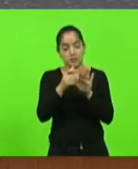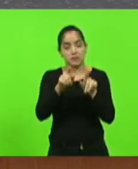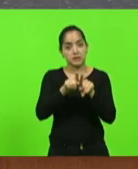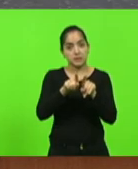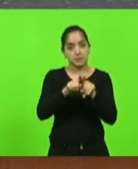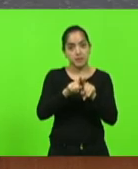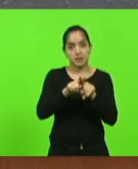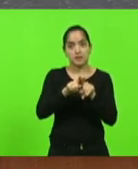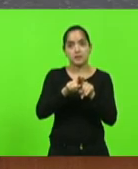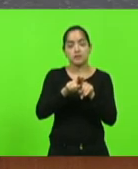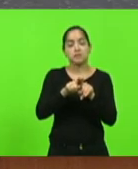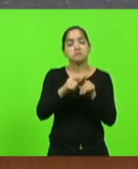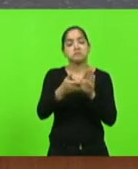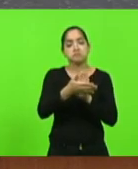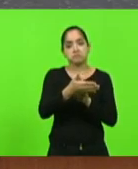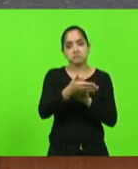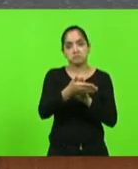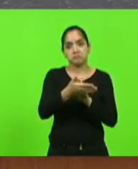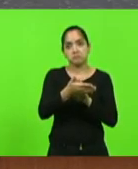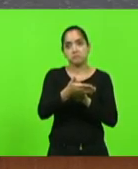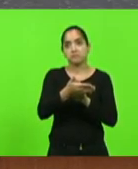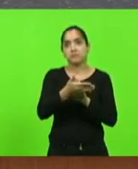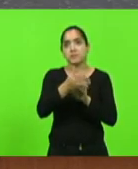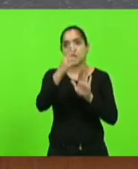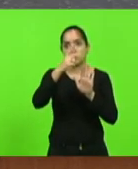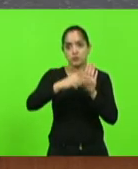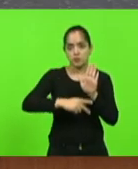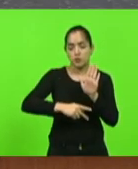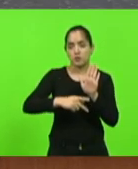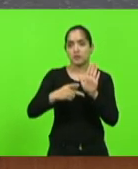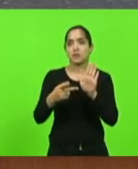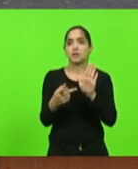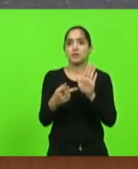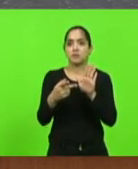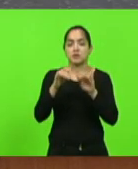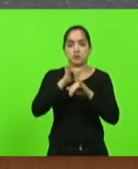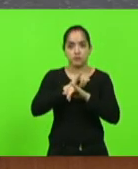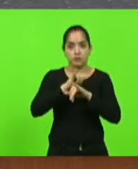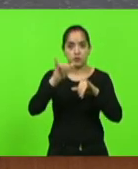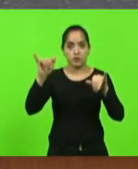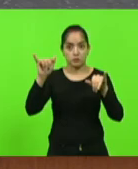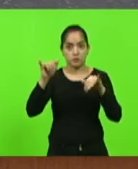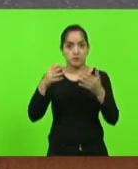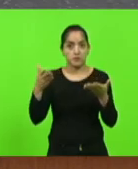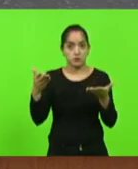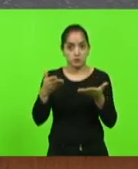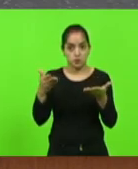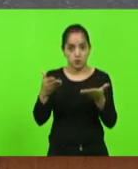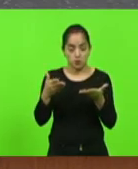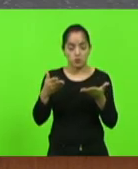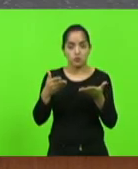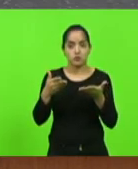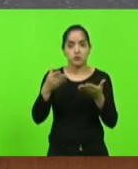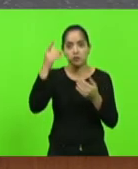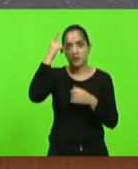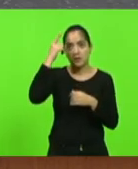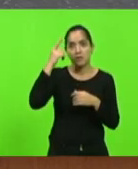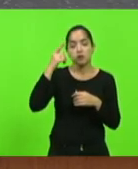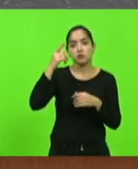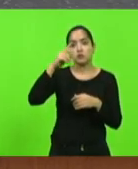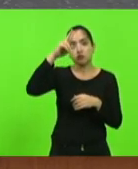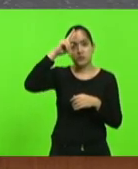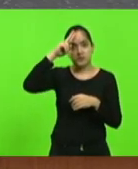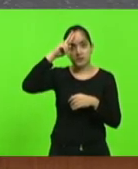que nós elogiamos esses programas que foram anunciados hoje tanto do ensino médio quanto do